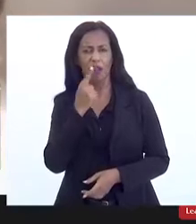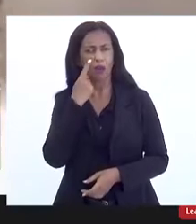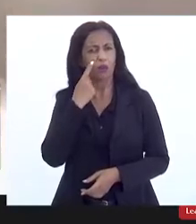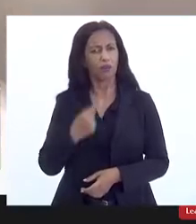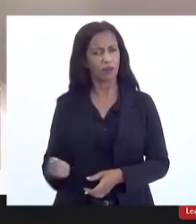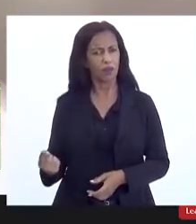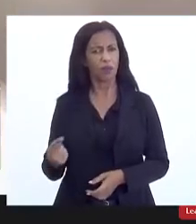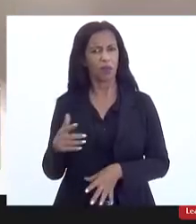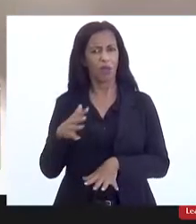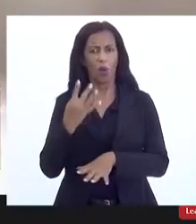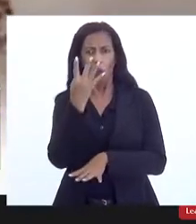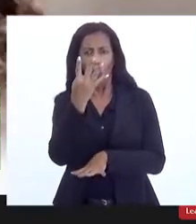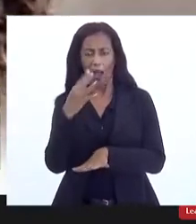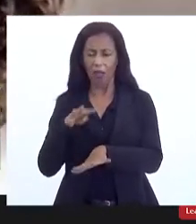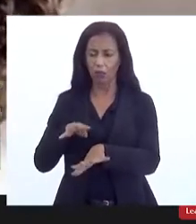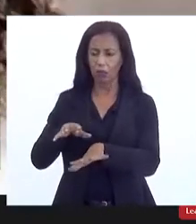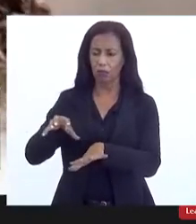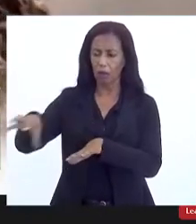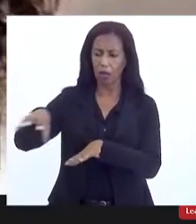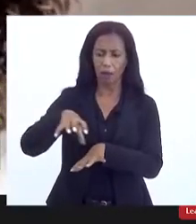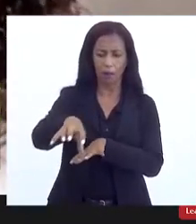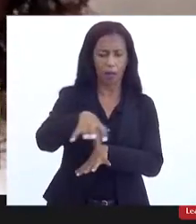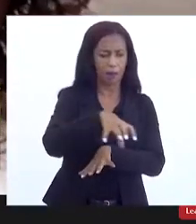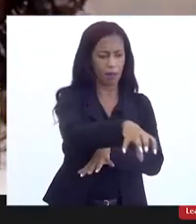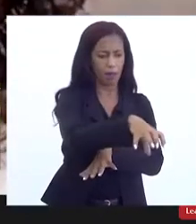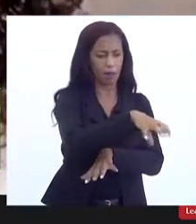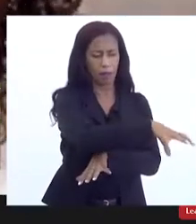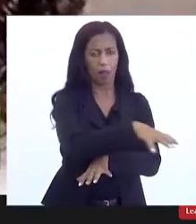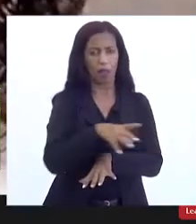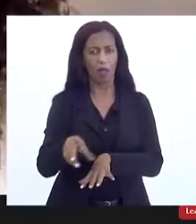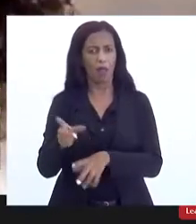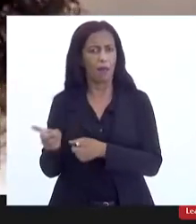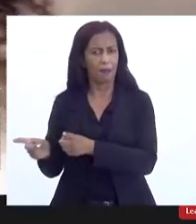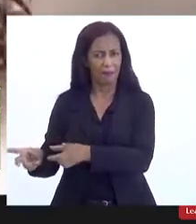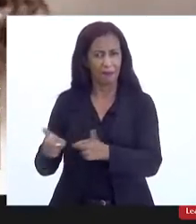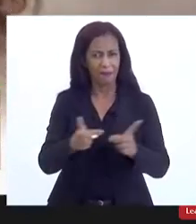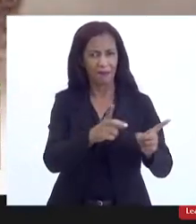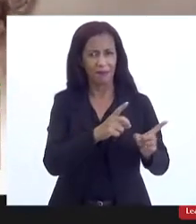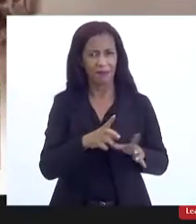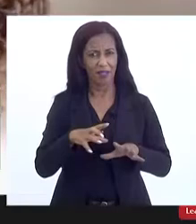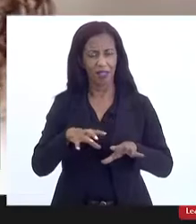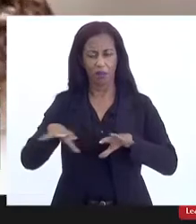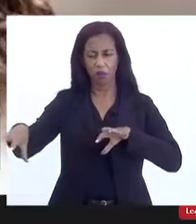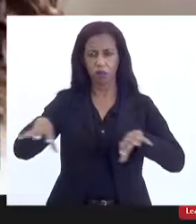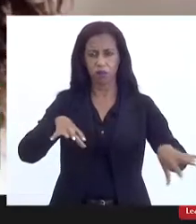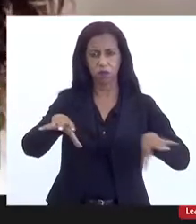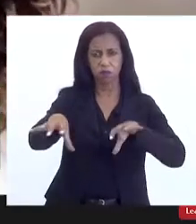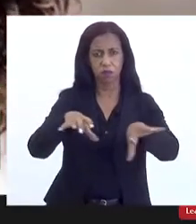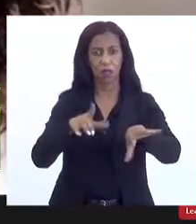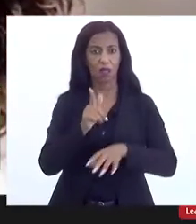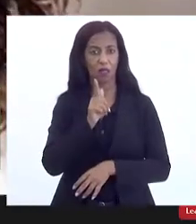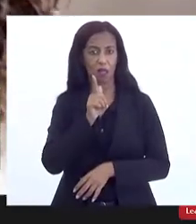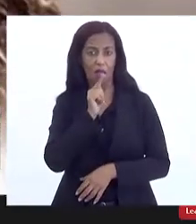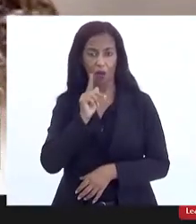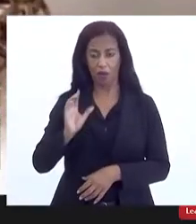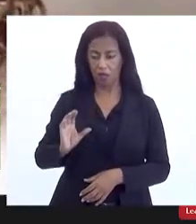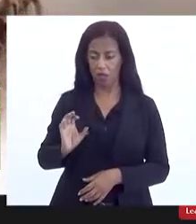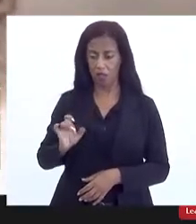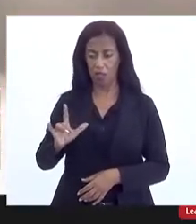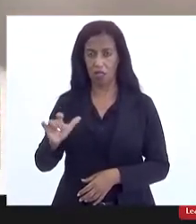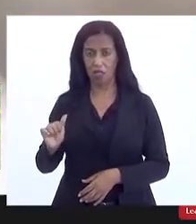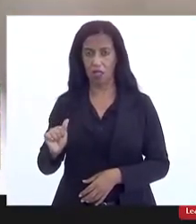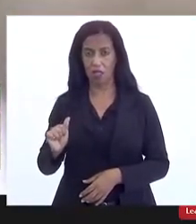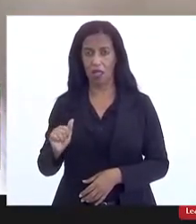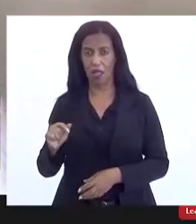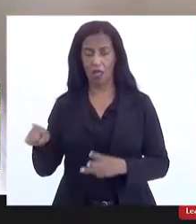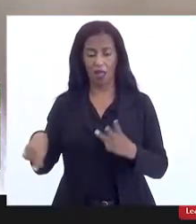quatro áreas que foram divididas os ativos e as regiões de abastecimento da CEDAI, a